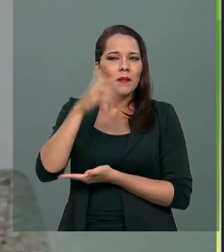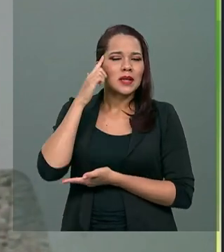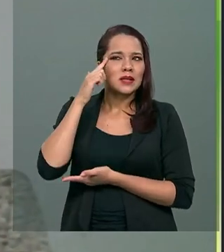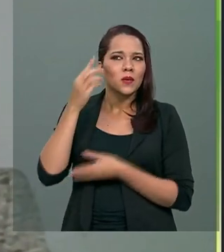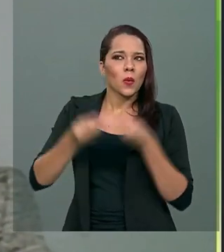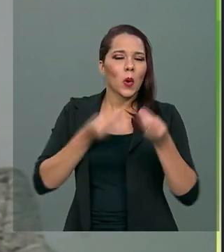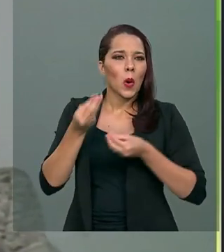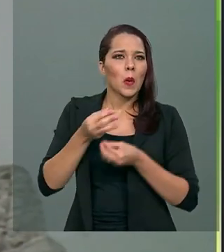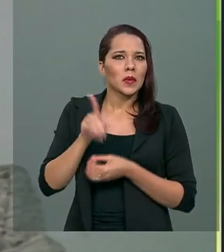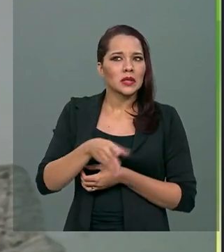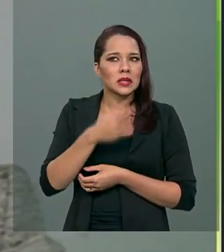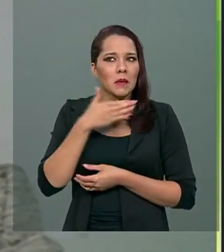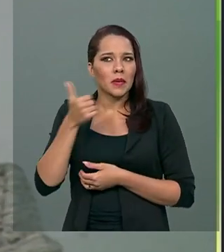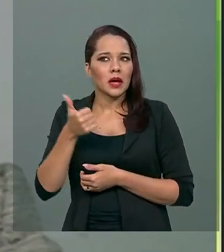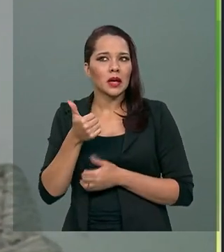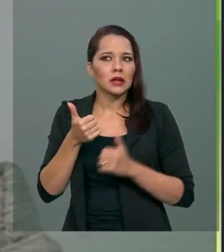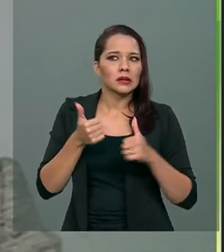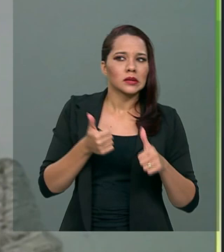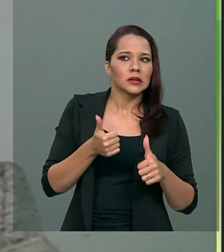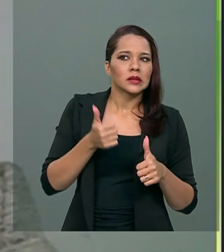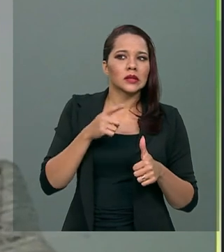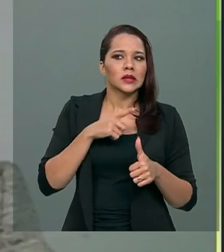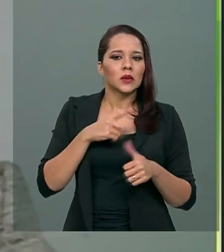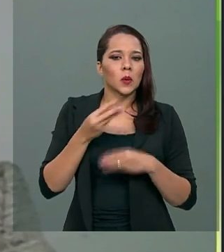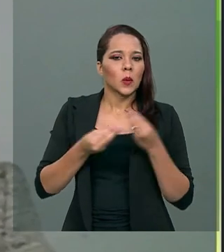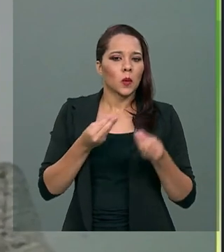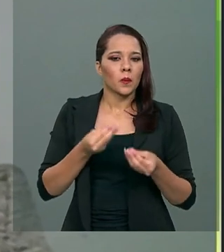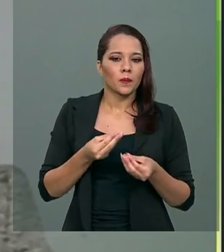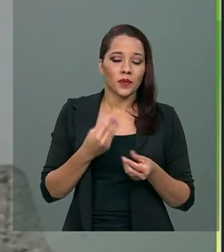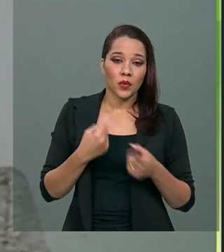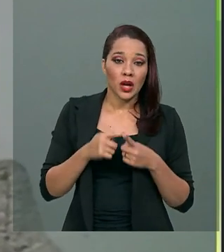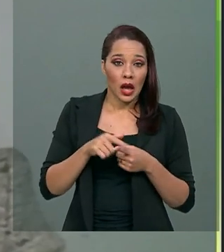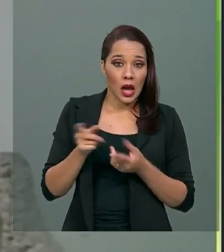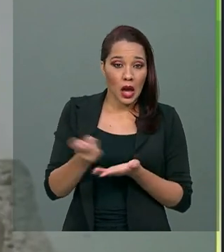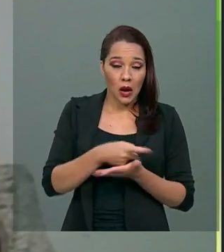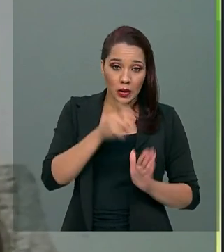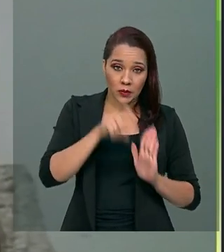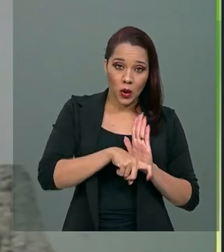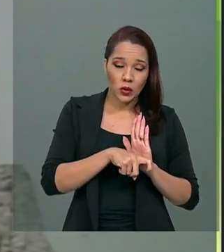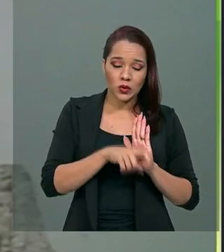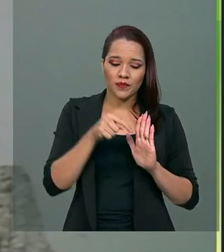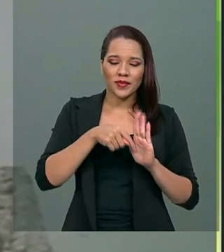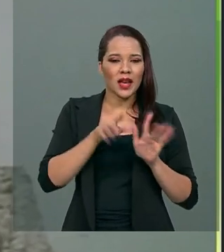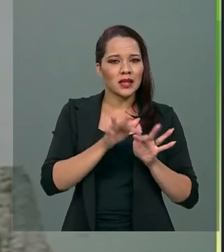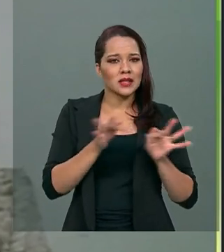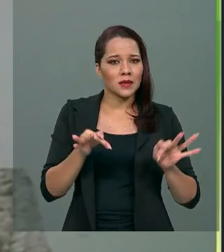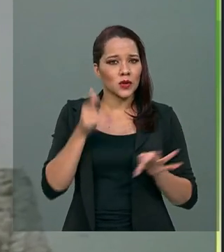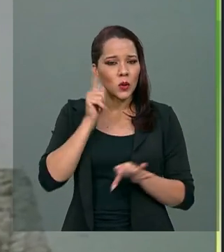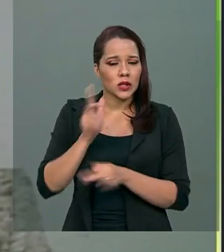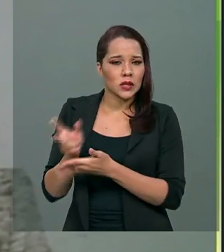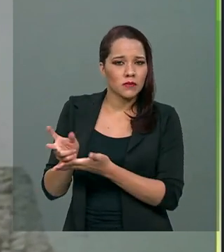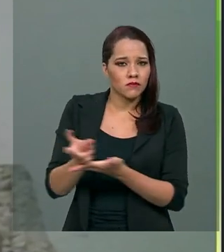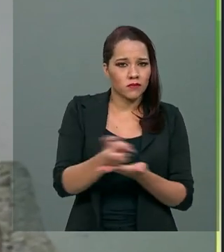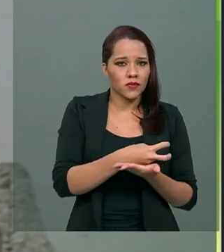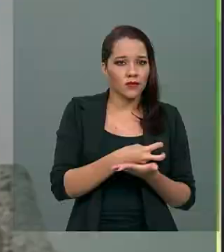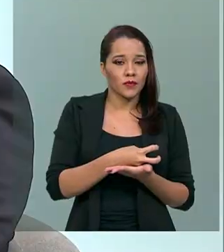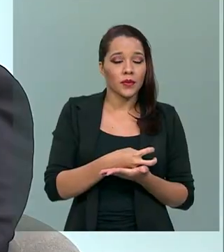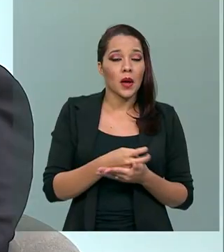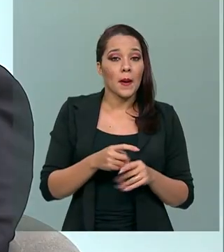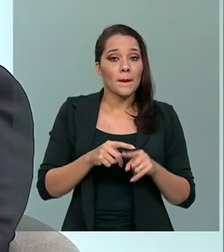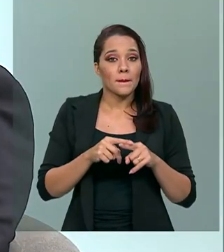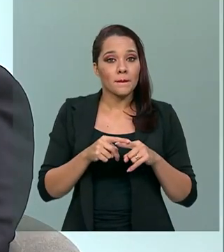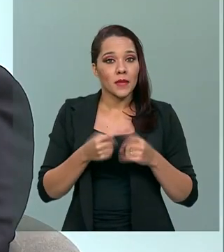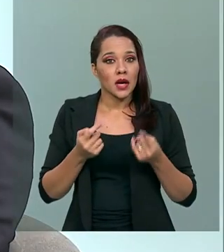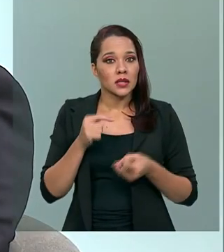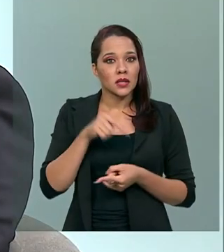isso seria, seria a volta da CPMF, porque é um tributo que ele é simples de ser arrecadado, verdade, mas